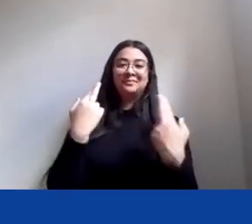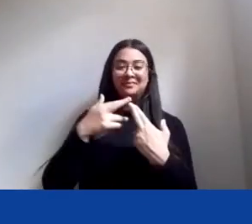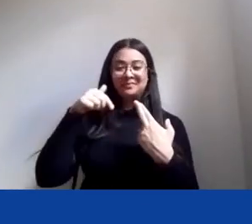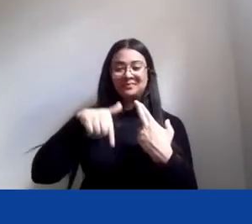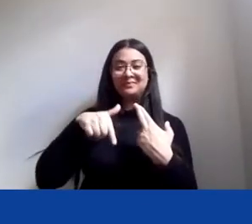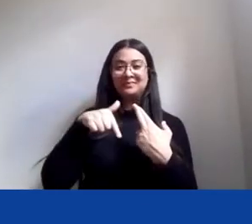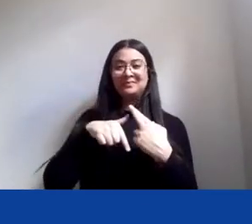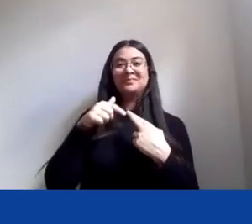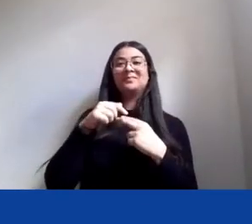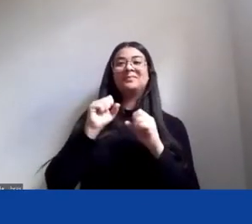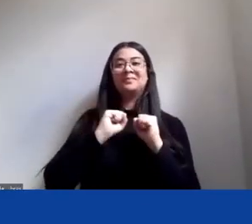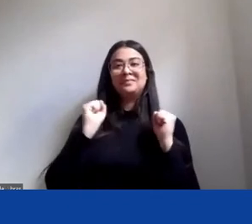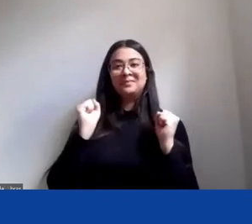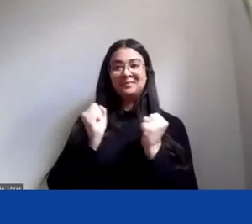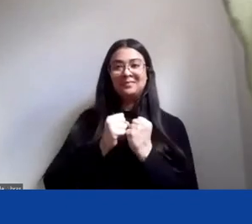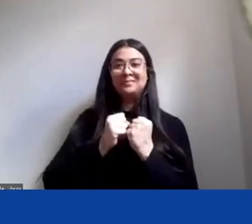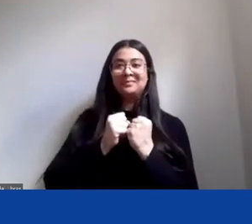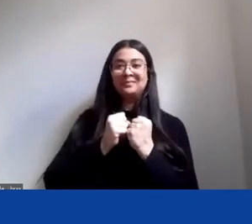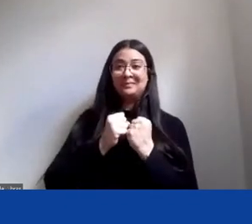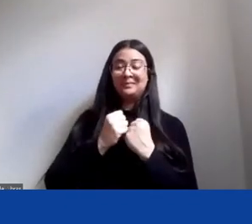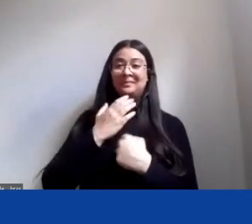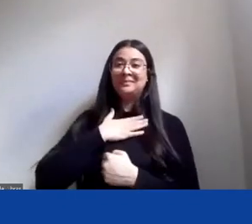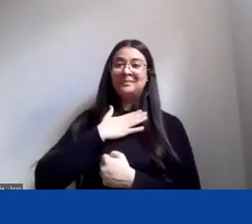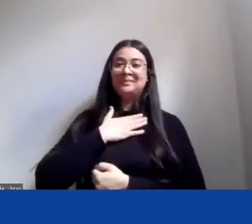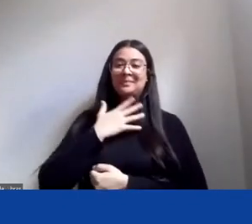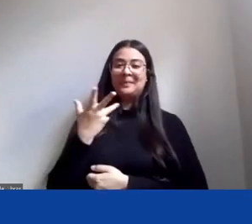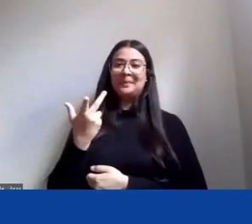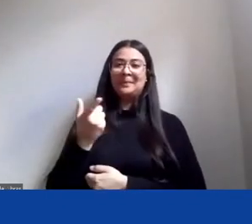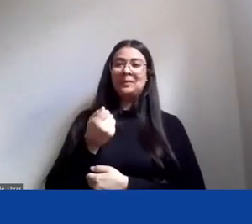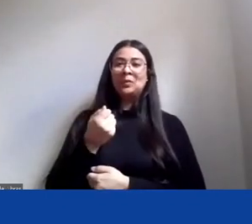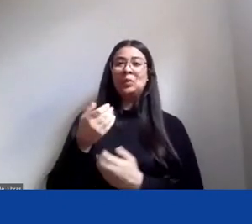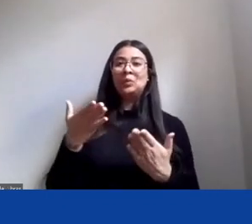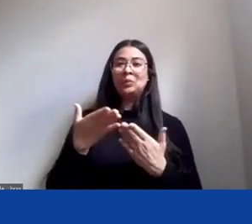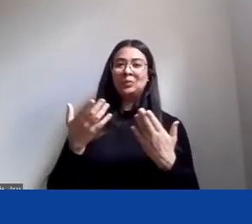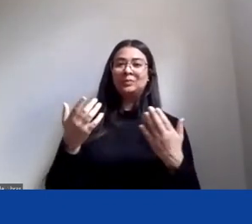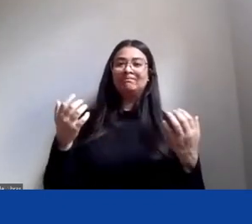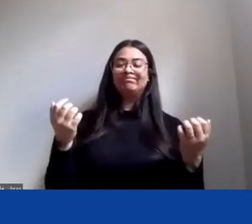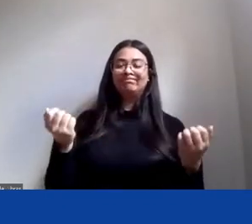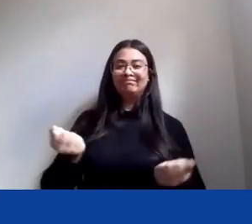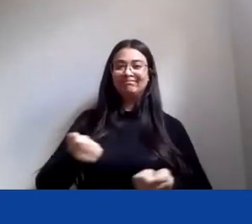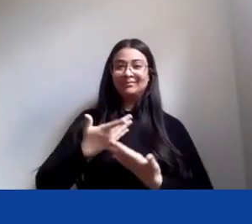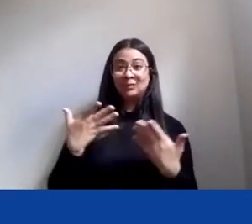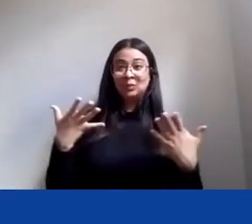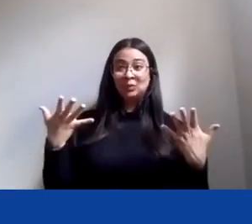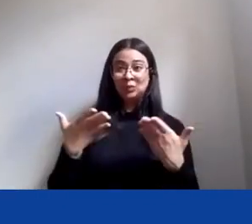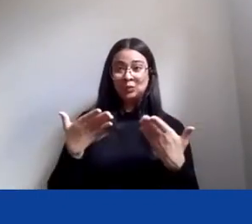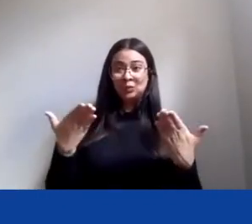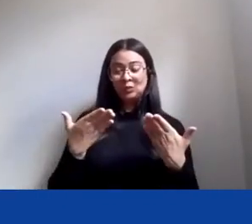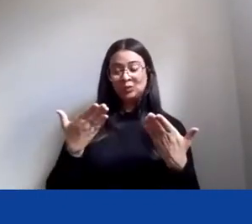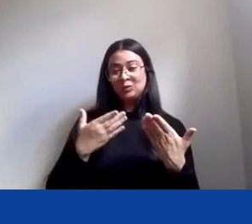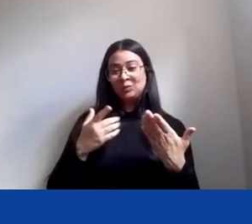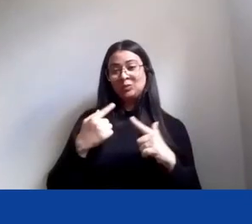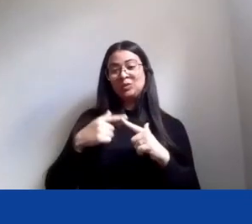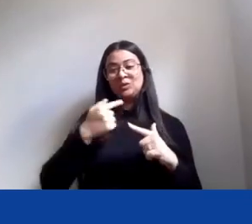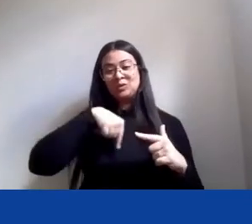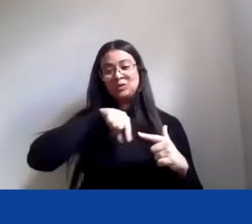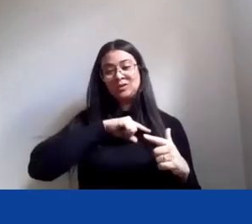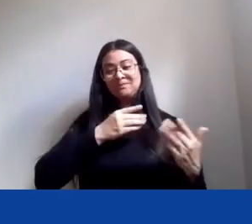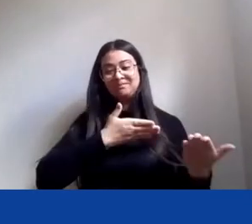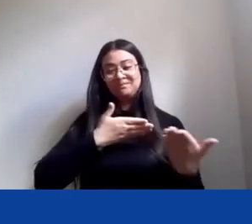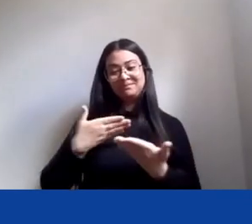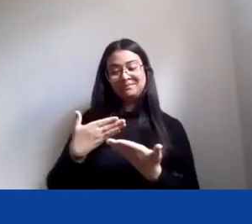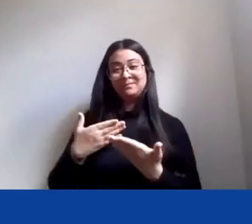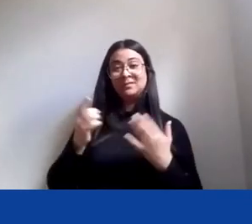satisfação em falar hoje especificamente, né, quando a gente recebe o desafio de falar dessa